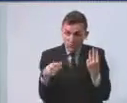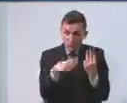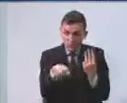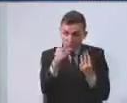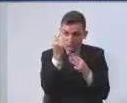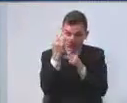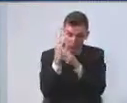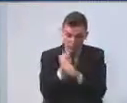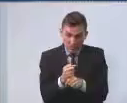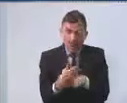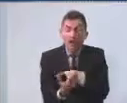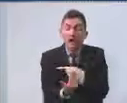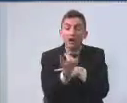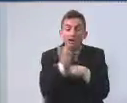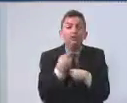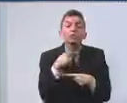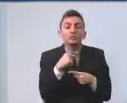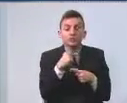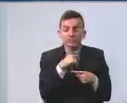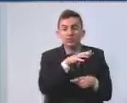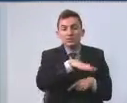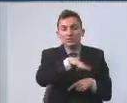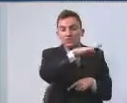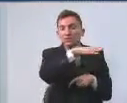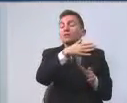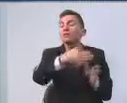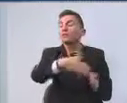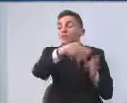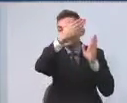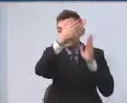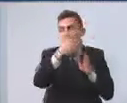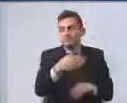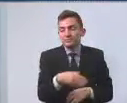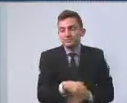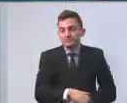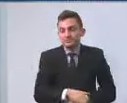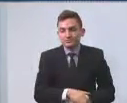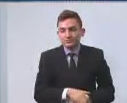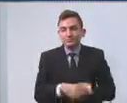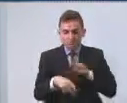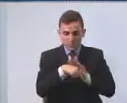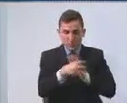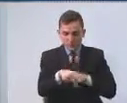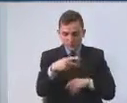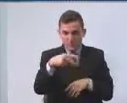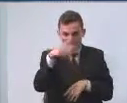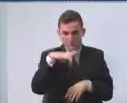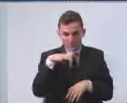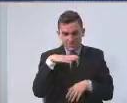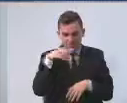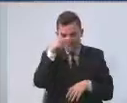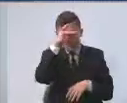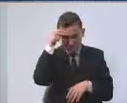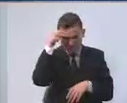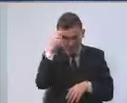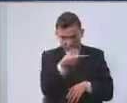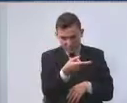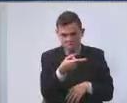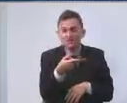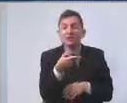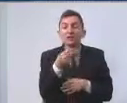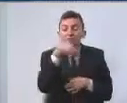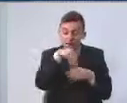sustêm uma estrutura da Prefeitura Municipal de Guarulhos, via a Secretaria